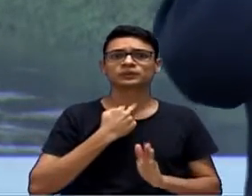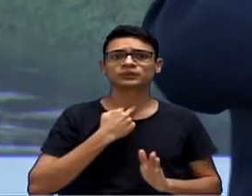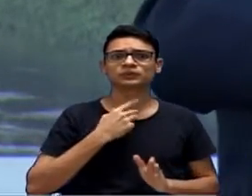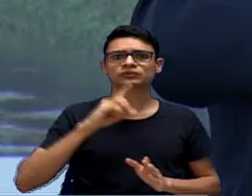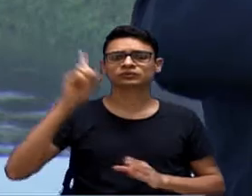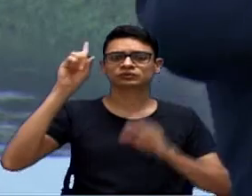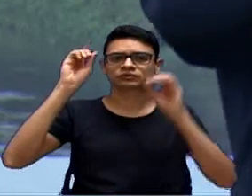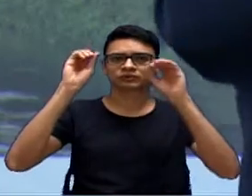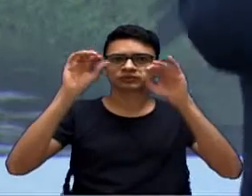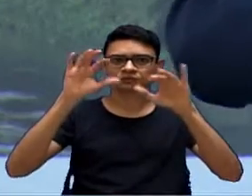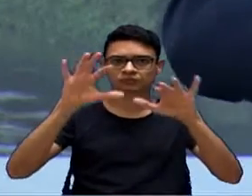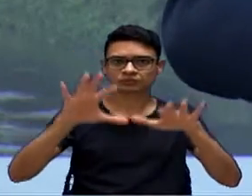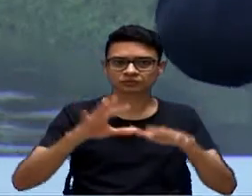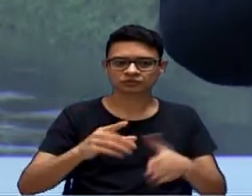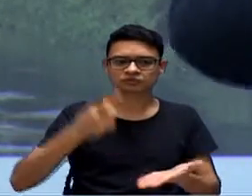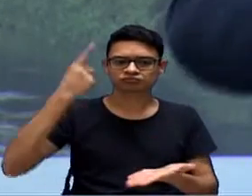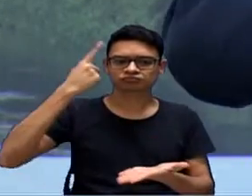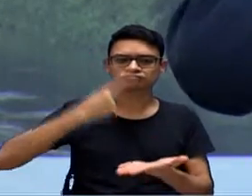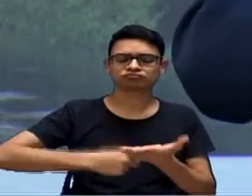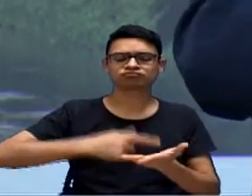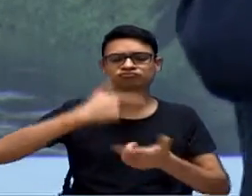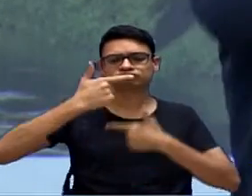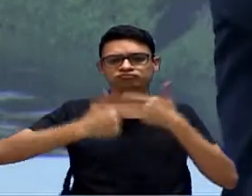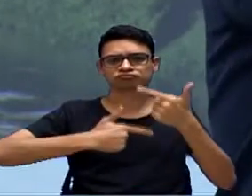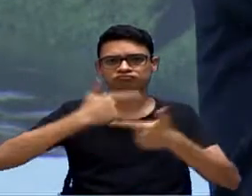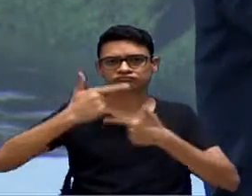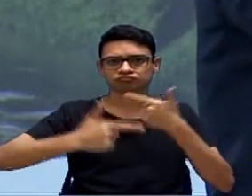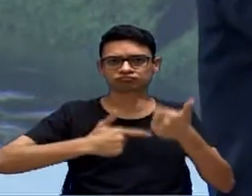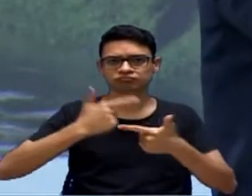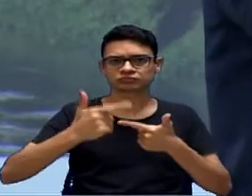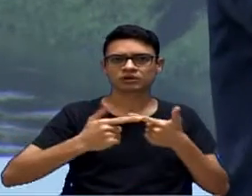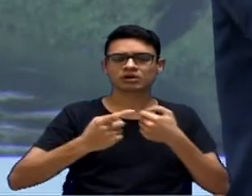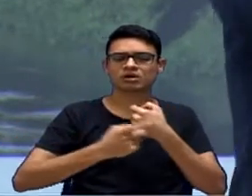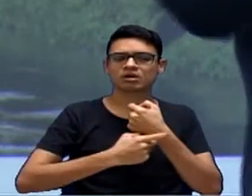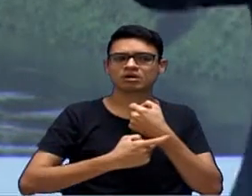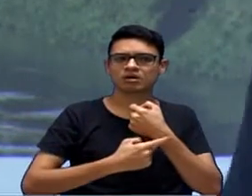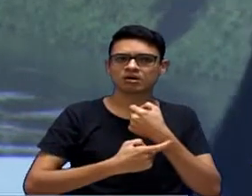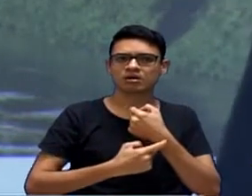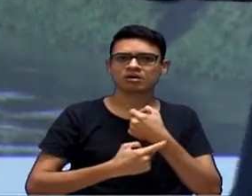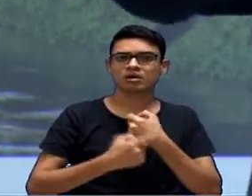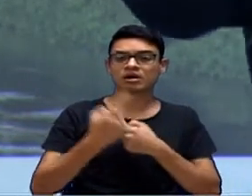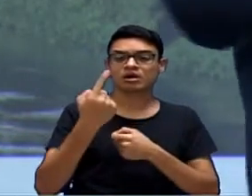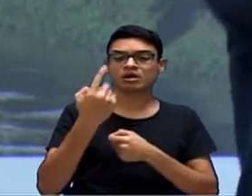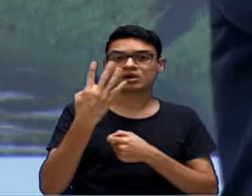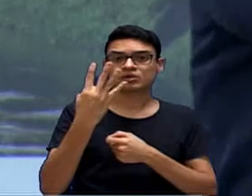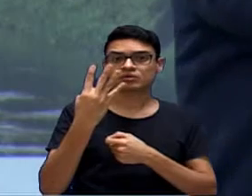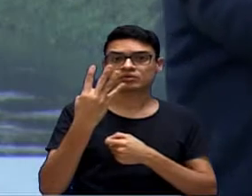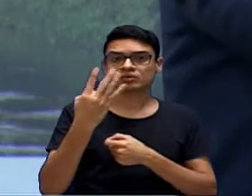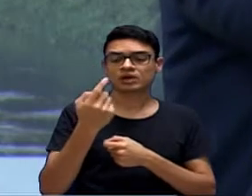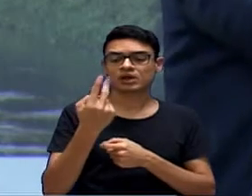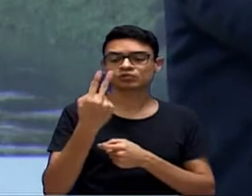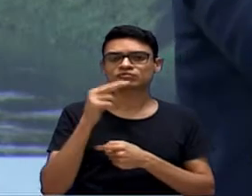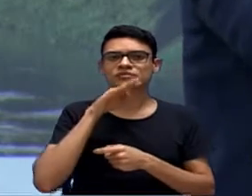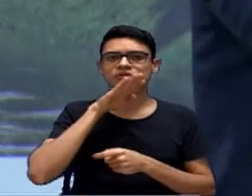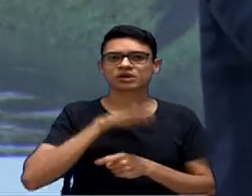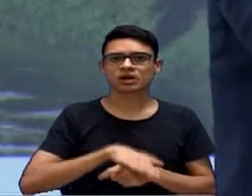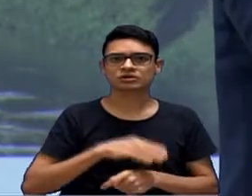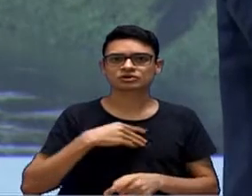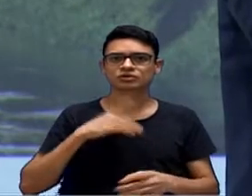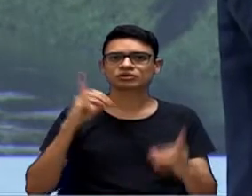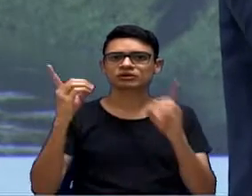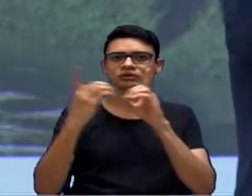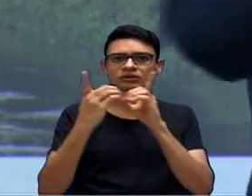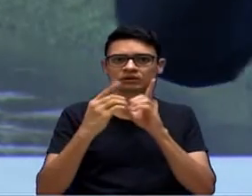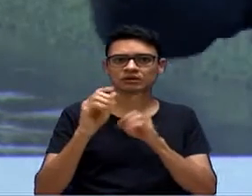abençoe a todos, contem com o meu trabalho, com o meu empenho, daqui algumas horas, aliás, às 14 horas, estarei atendendo no Carandá e Alto de